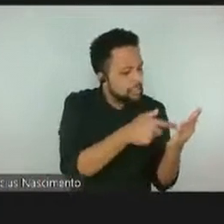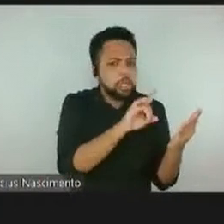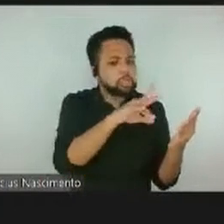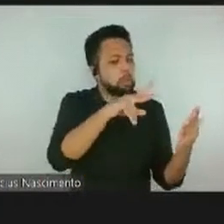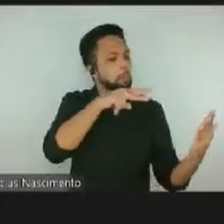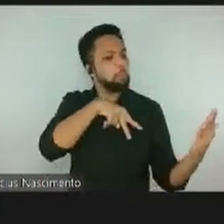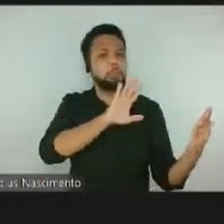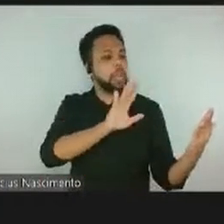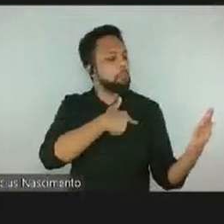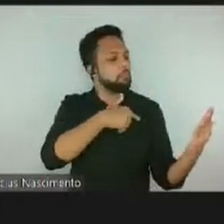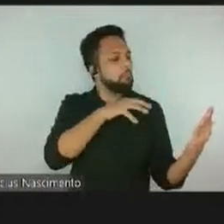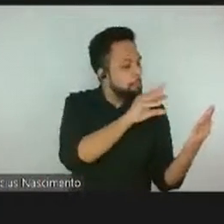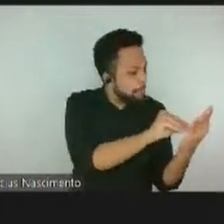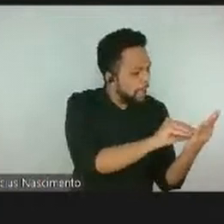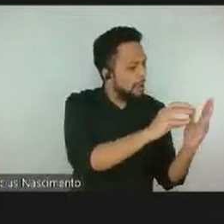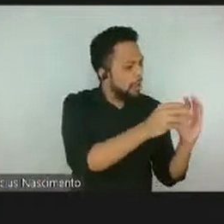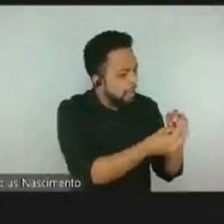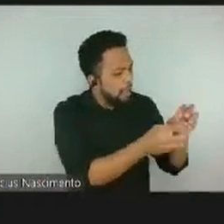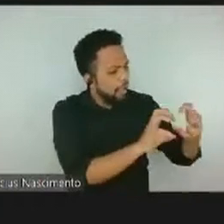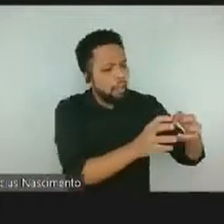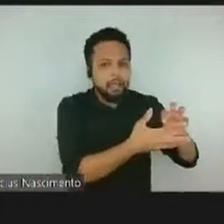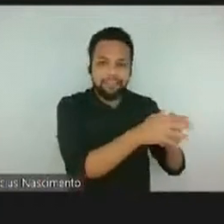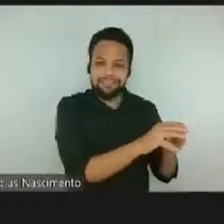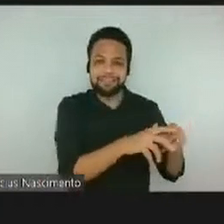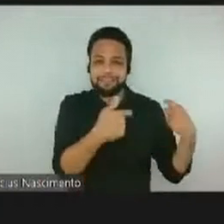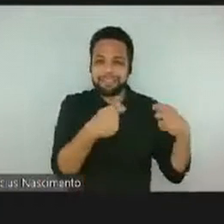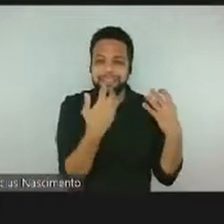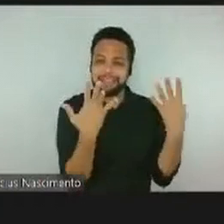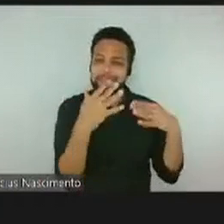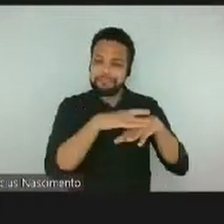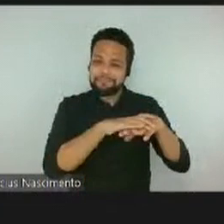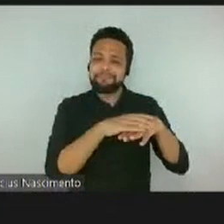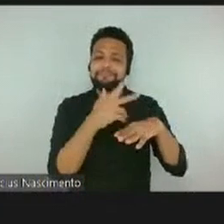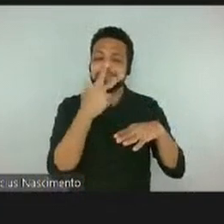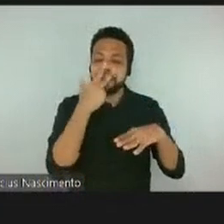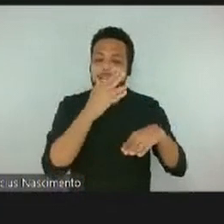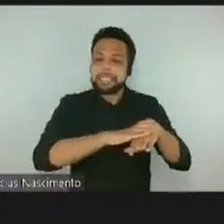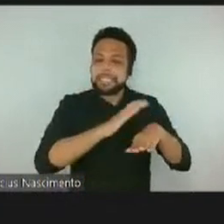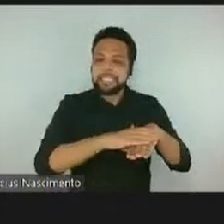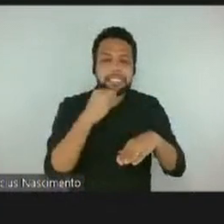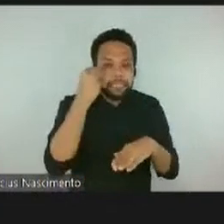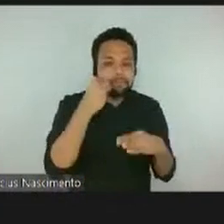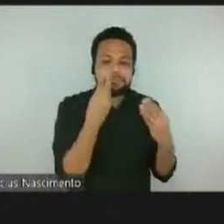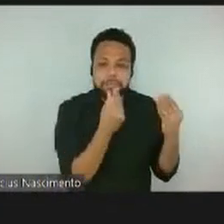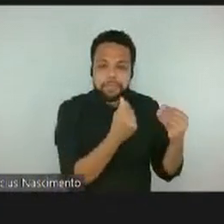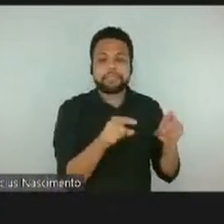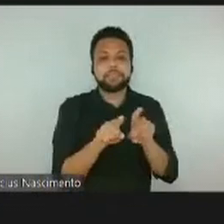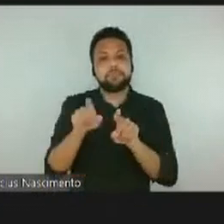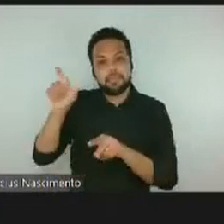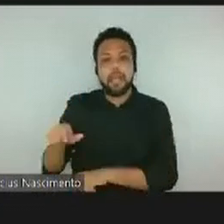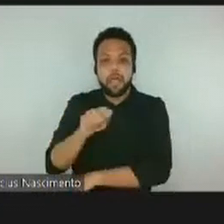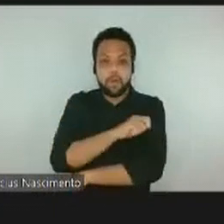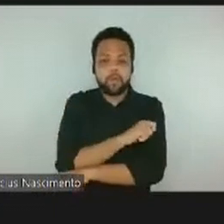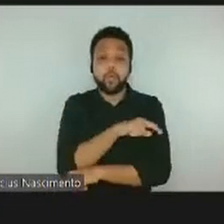várias experiências dos alunos a partir do contato com o poemóviles.